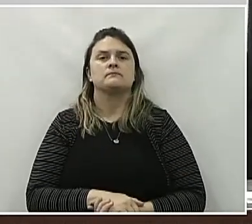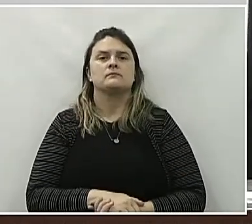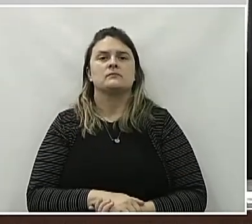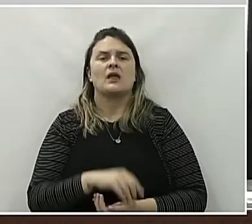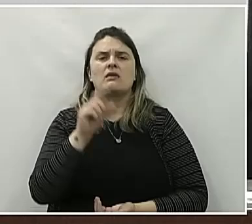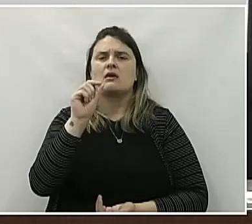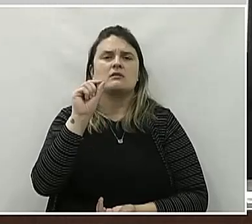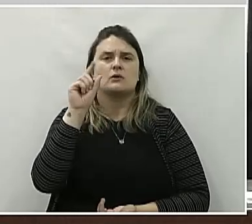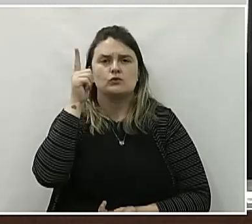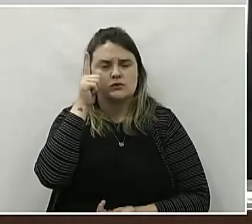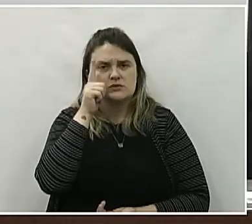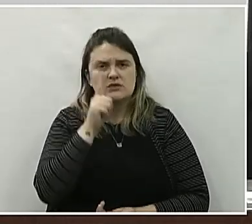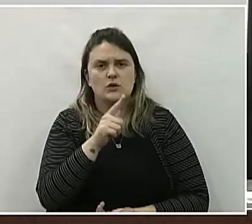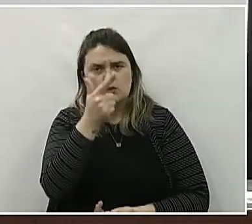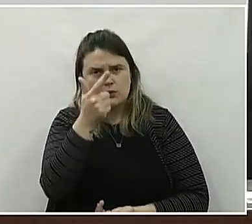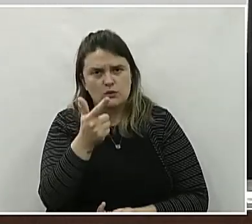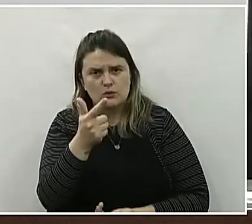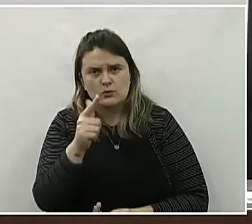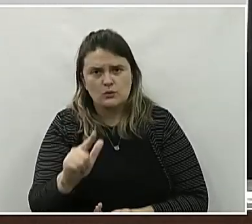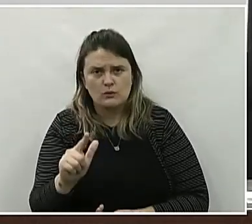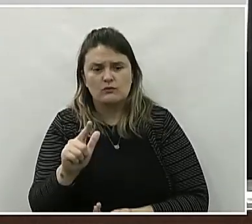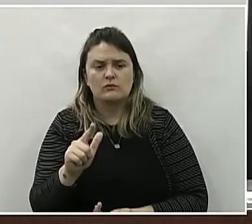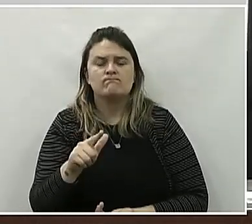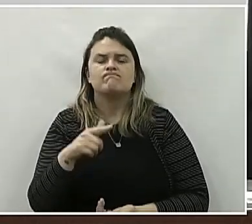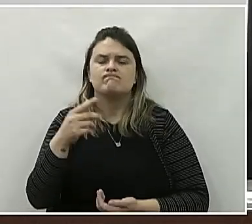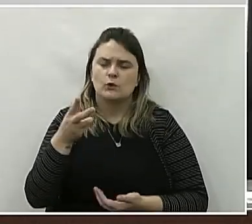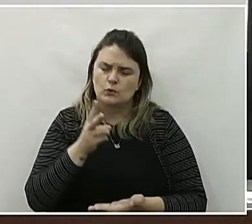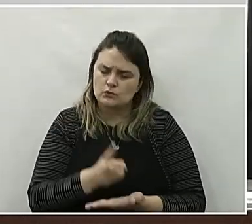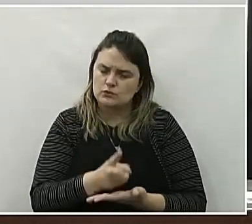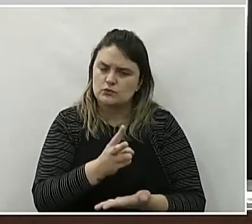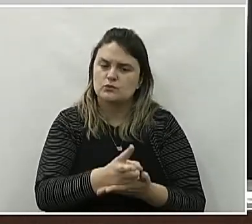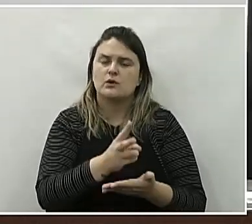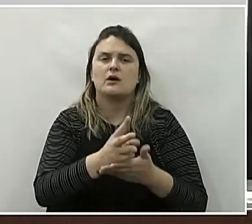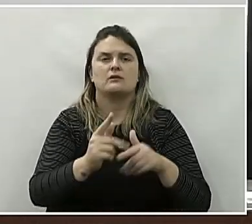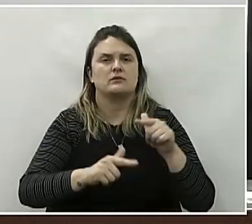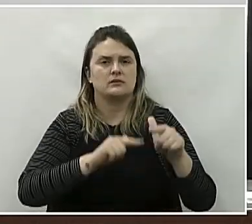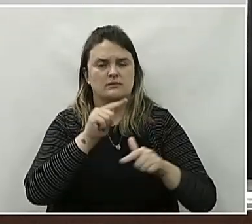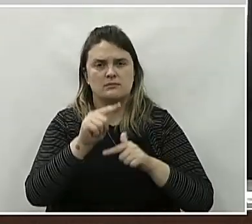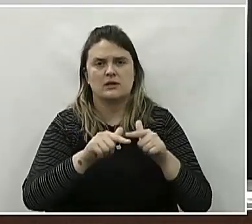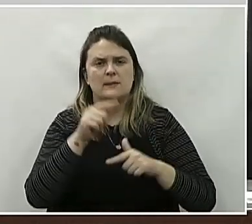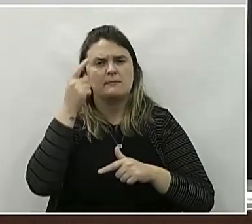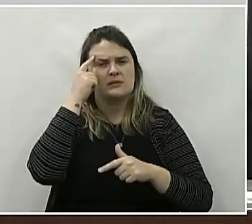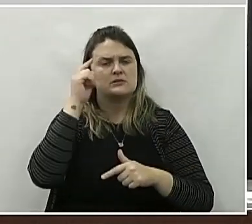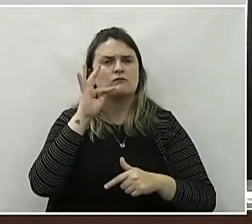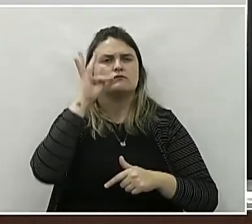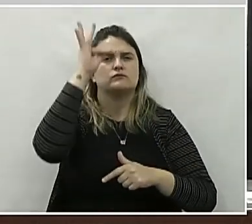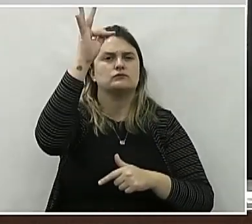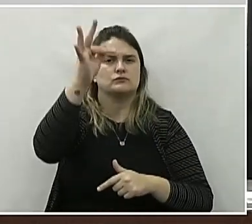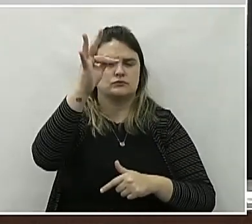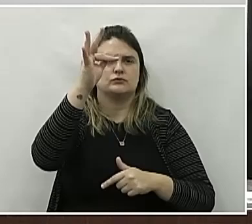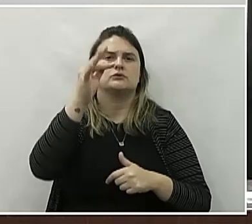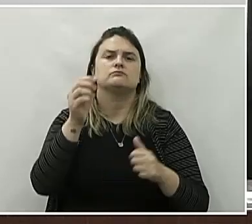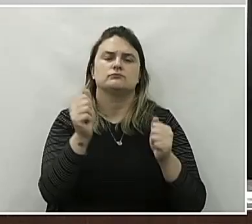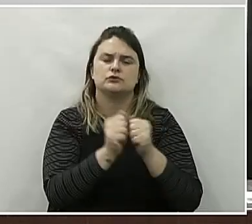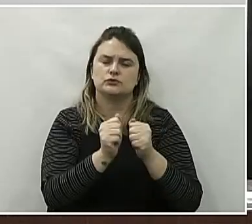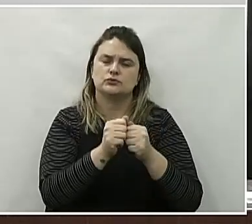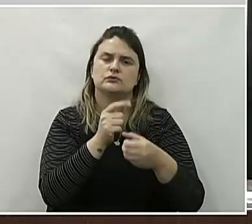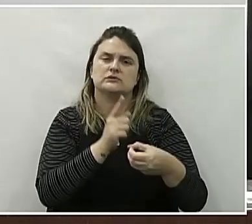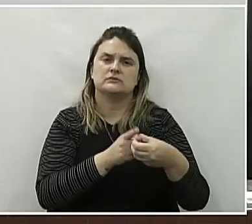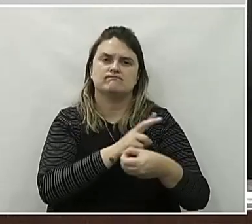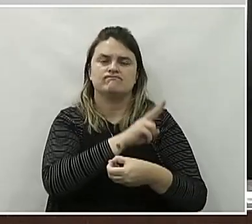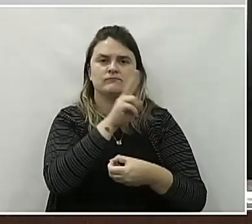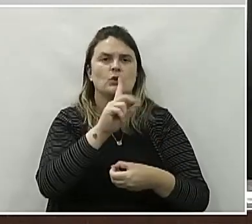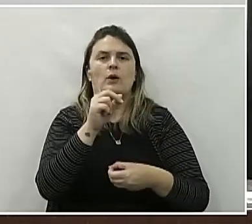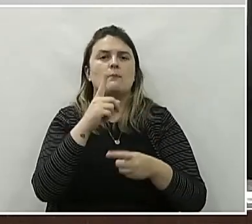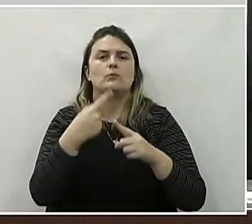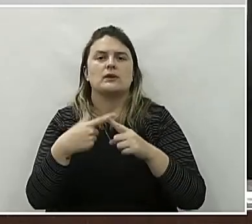se reeleger, vamos continuar trabalhando, todos nós, juntos por União da Vitória, não é